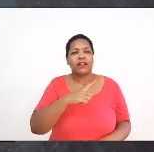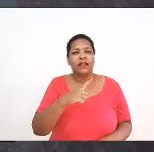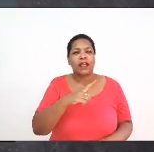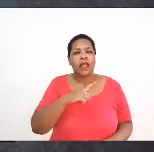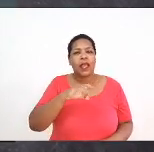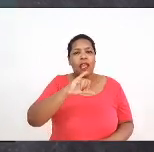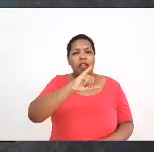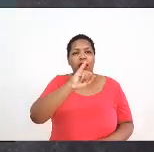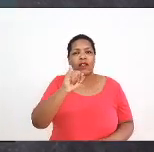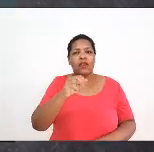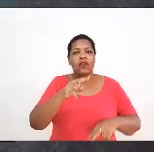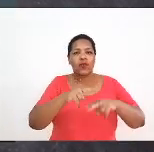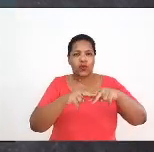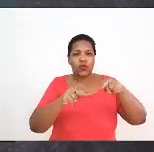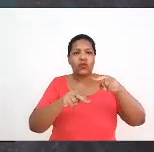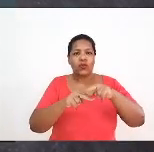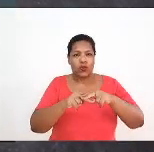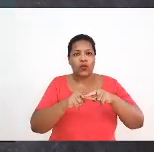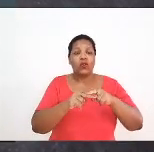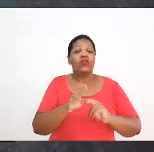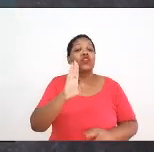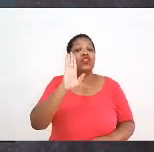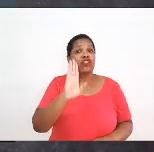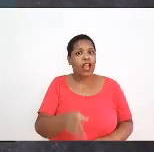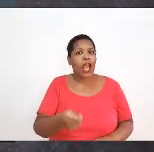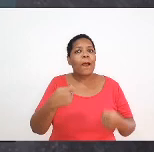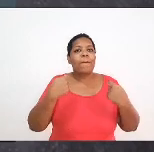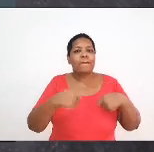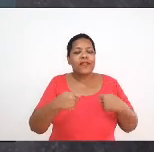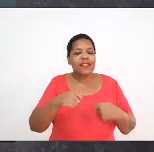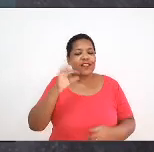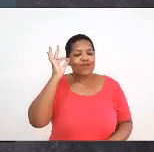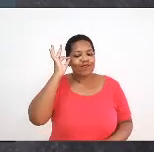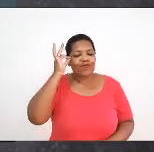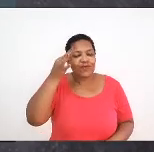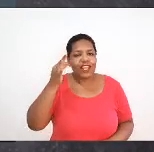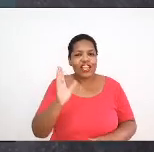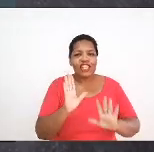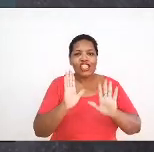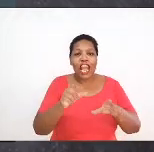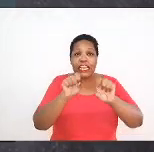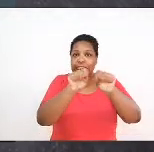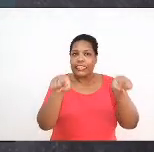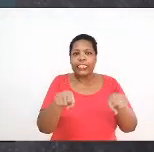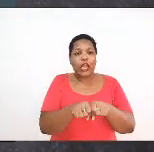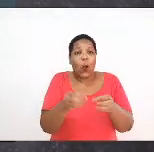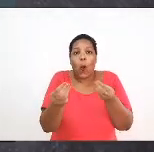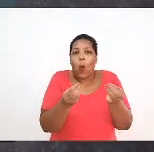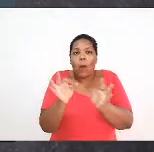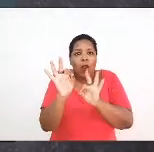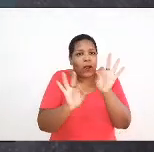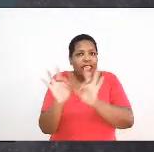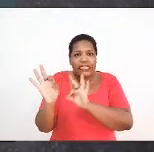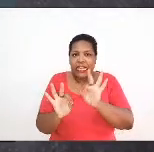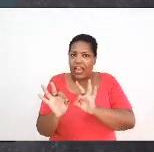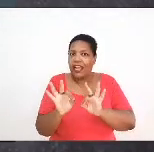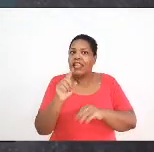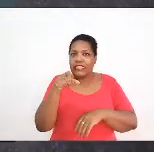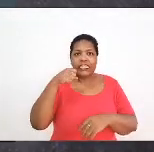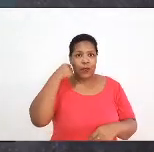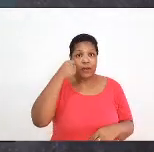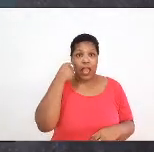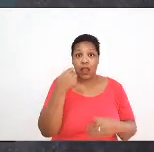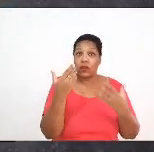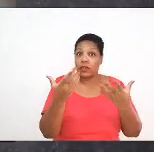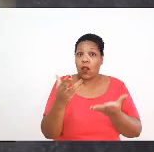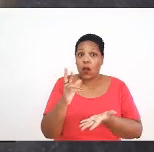a gente já precisa ter a sistematização desses seminários. Então, cada regional, ao realizar esse seminário,